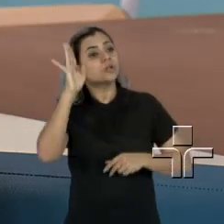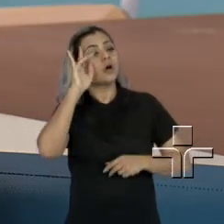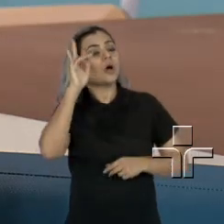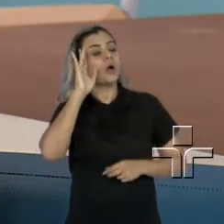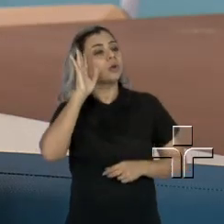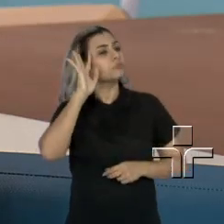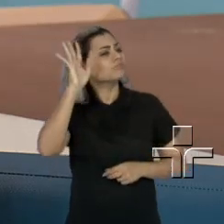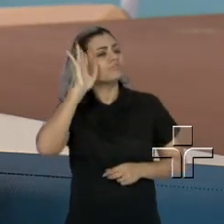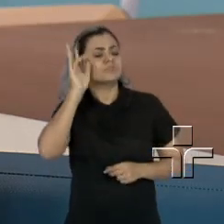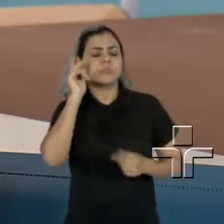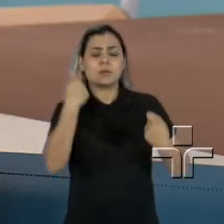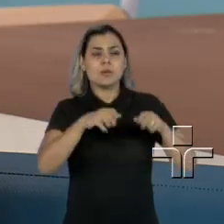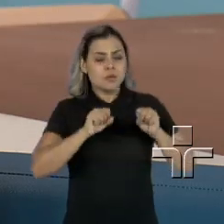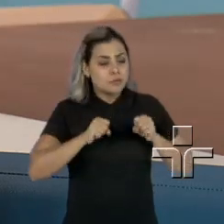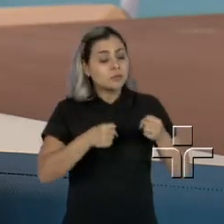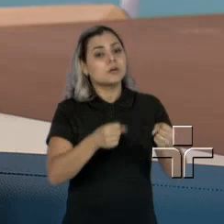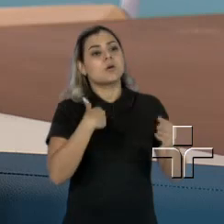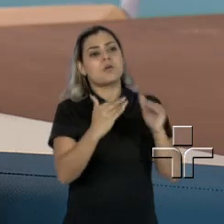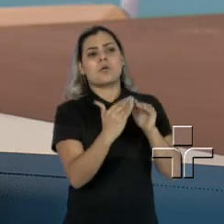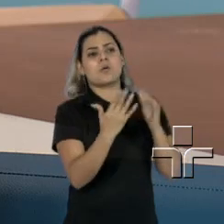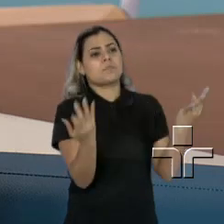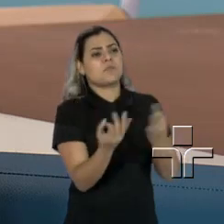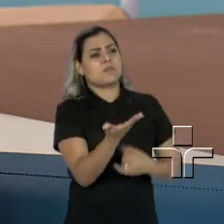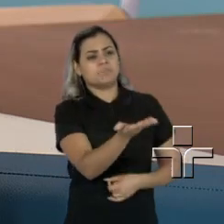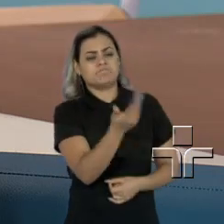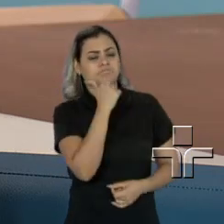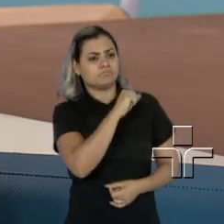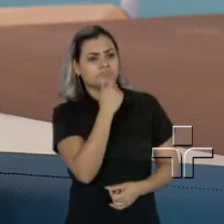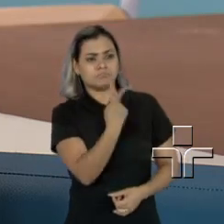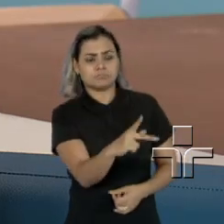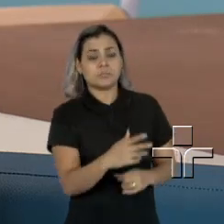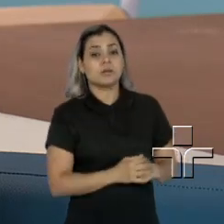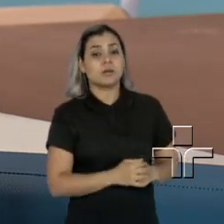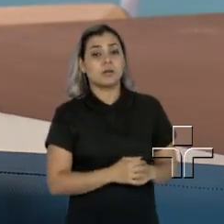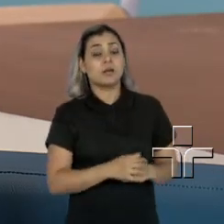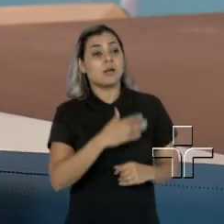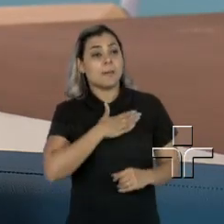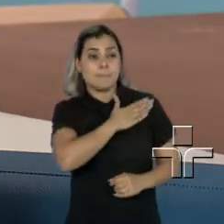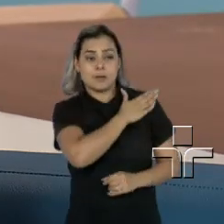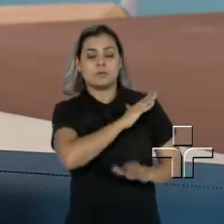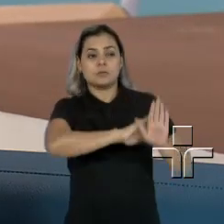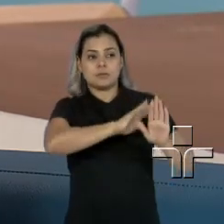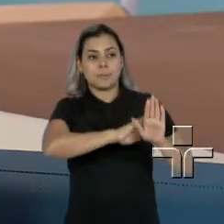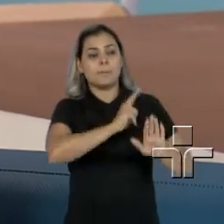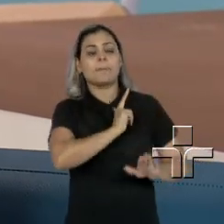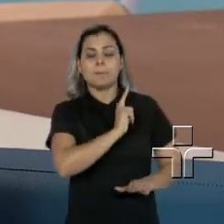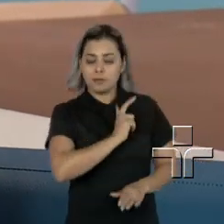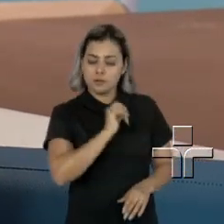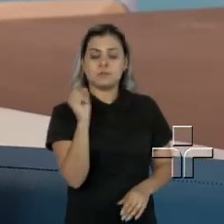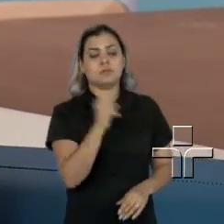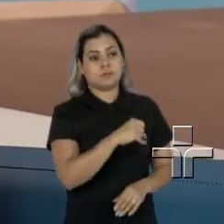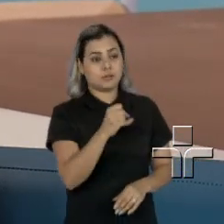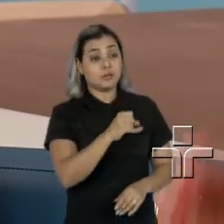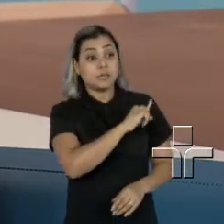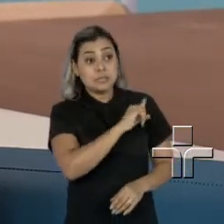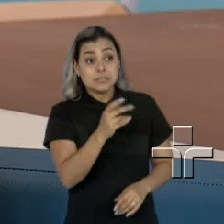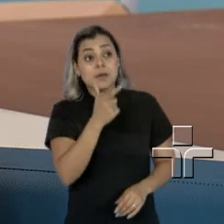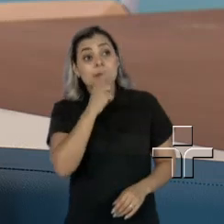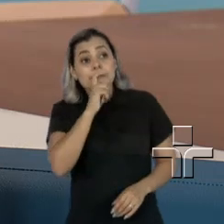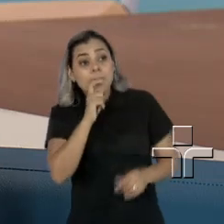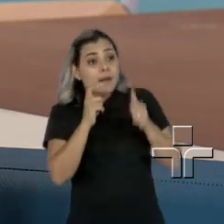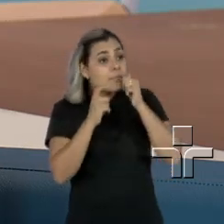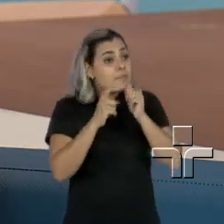sonhos, eu concordo plenamente com essa mãe e o preconceito existe. Eu acho que quando o casal